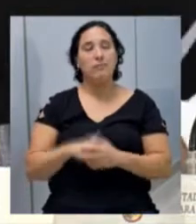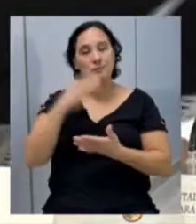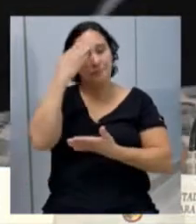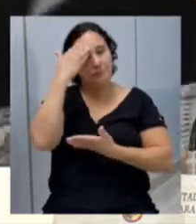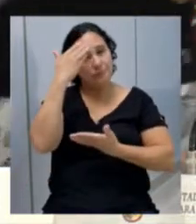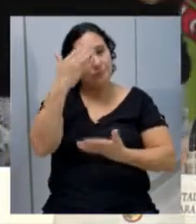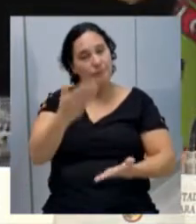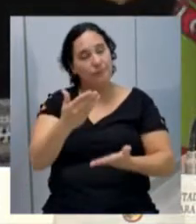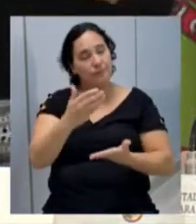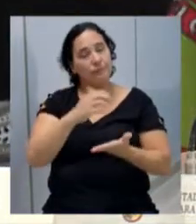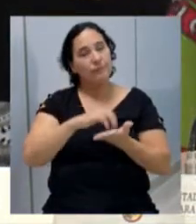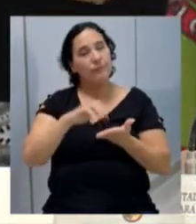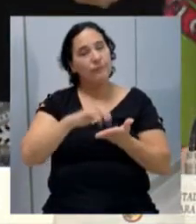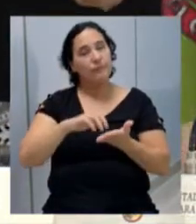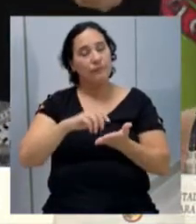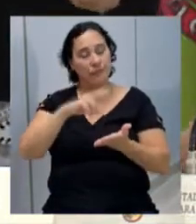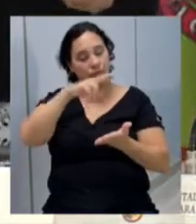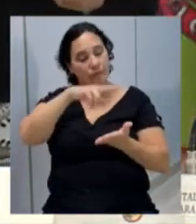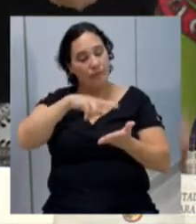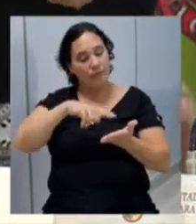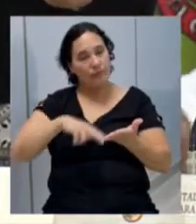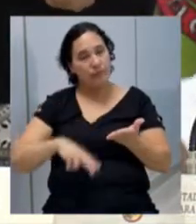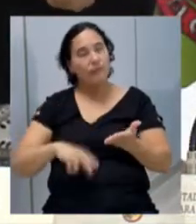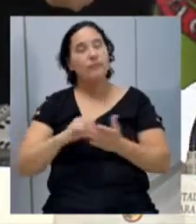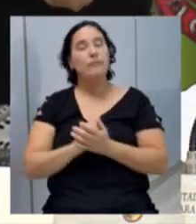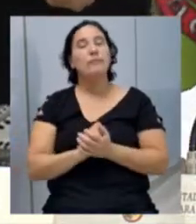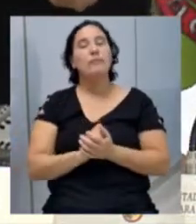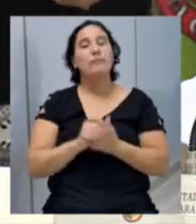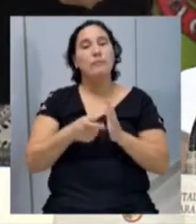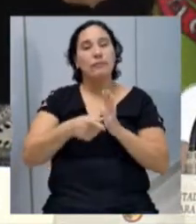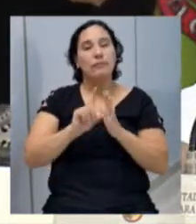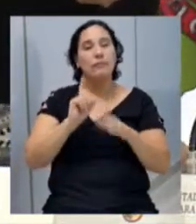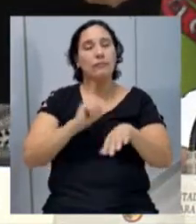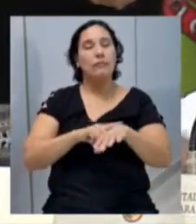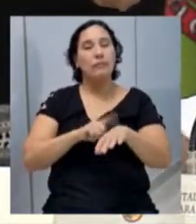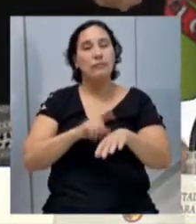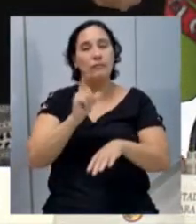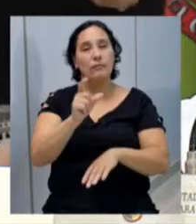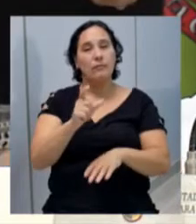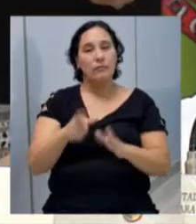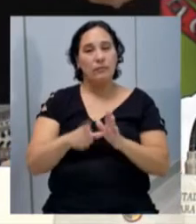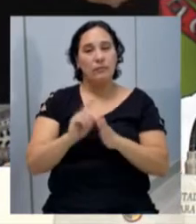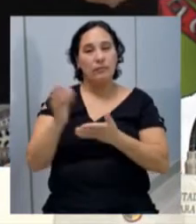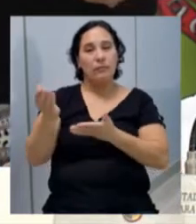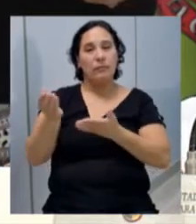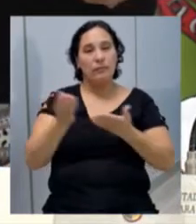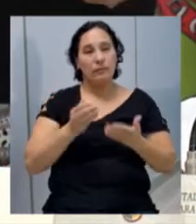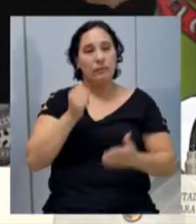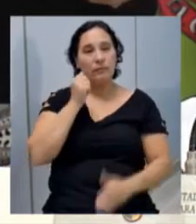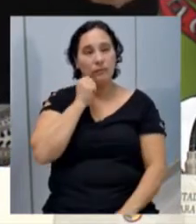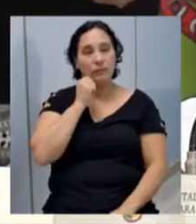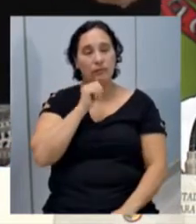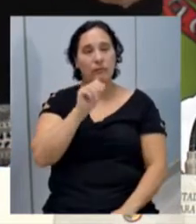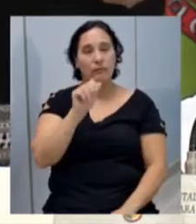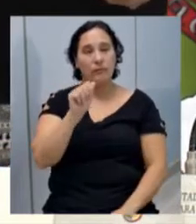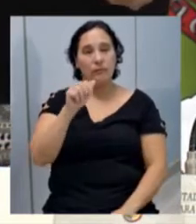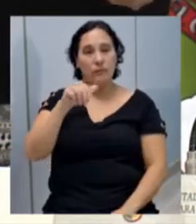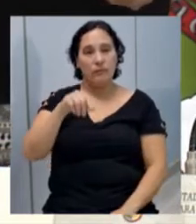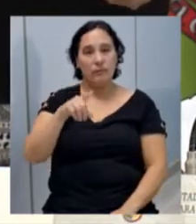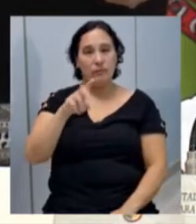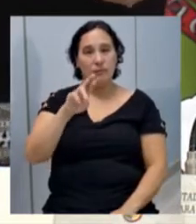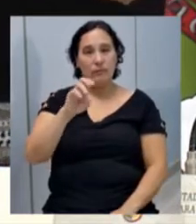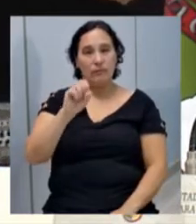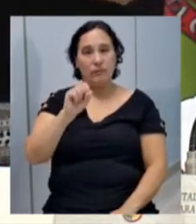Agradeço ao primeiro secretário pela leitura do expediente. Antes do momento da palavra livre, convido a Sra. Andressa Galas,